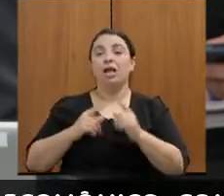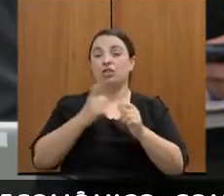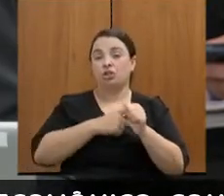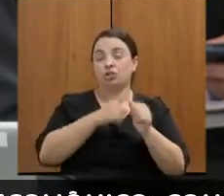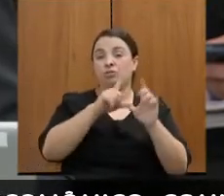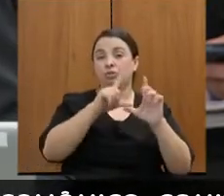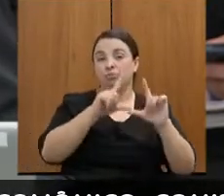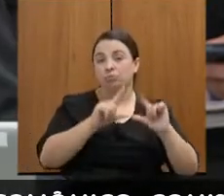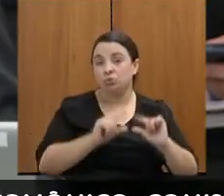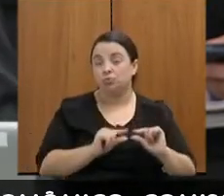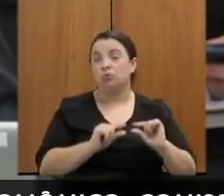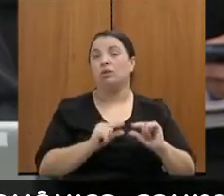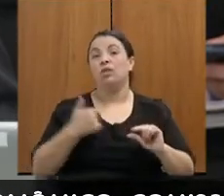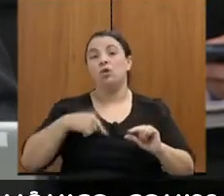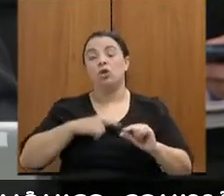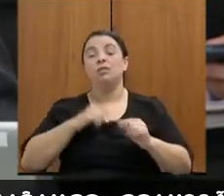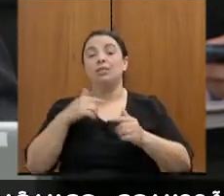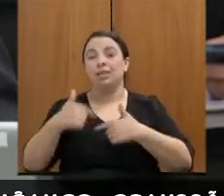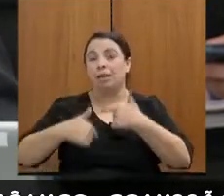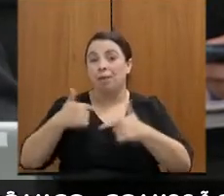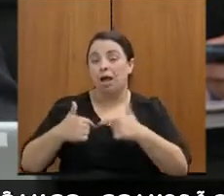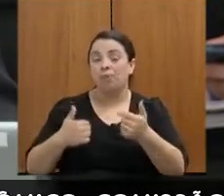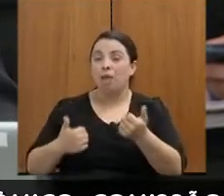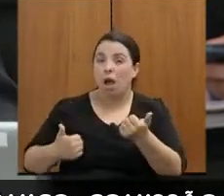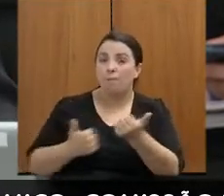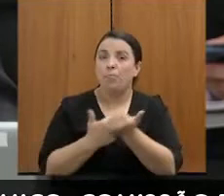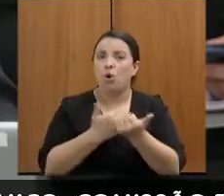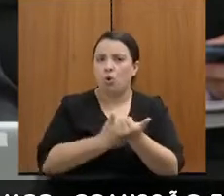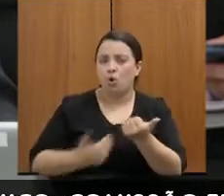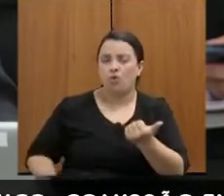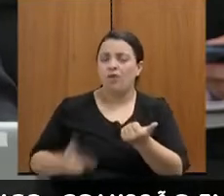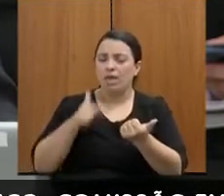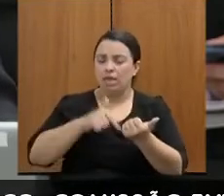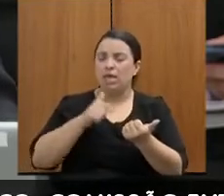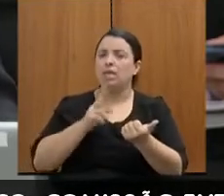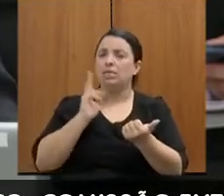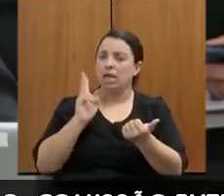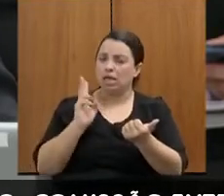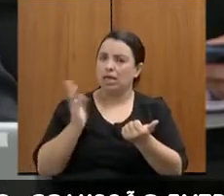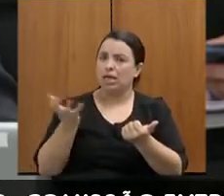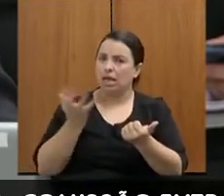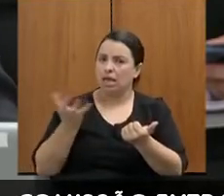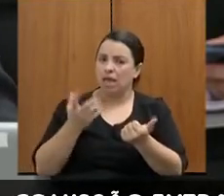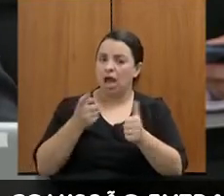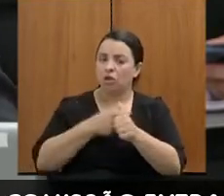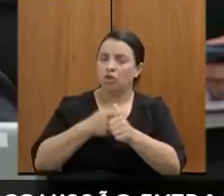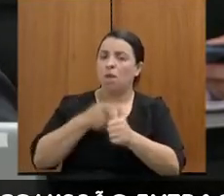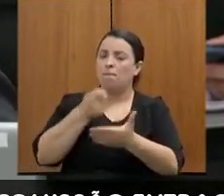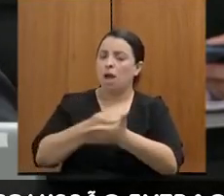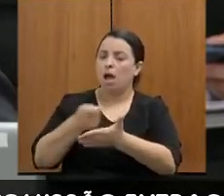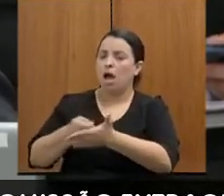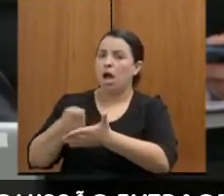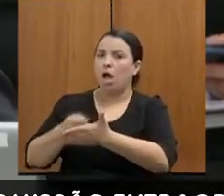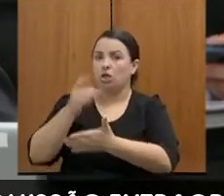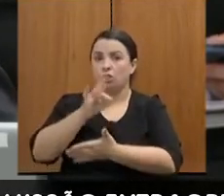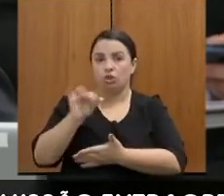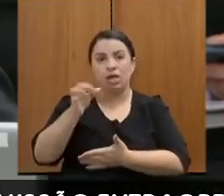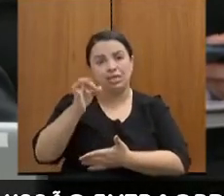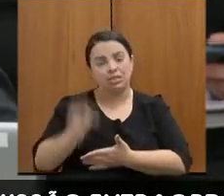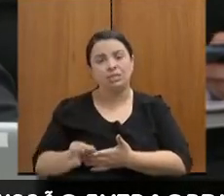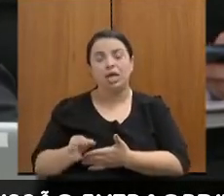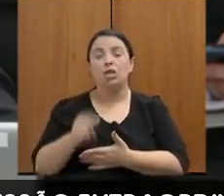o governo que faz por onde buscar manter essas contas em dias. E isso é muito importante para que